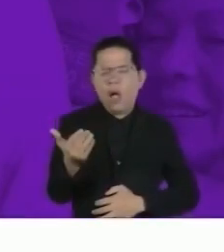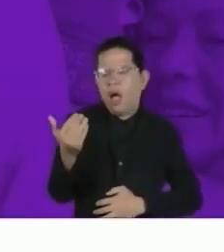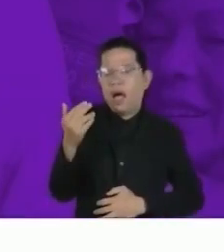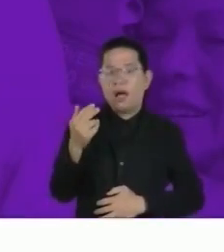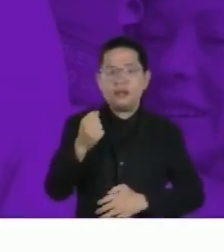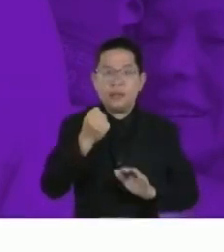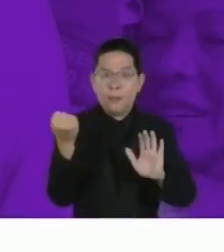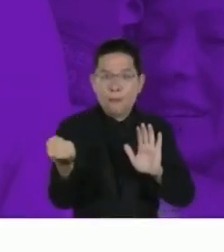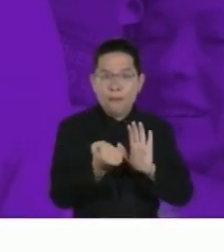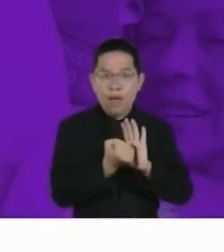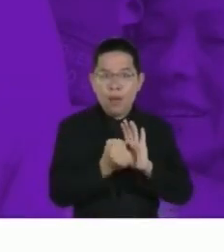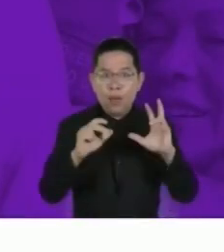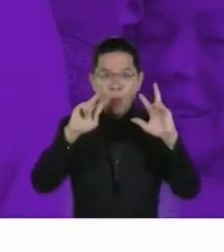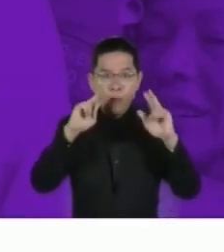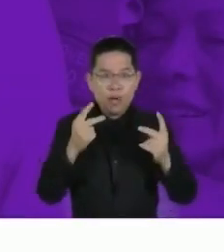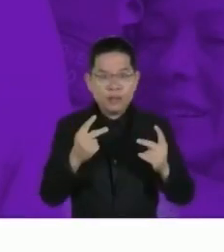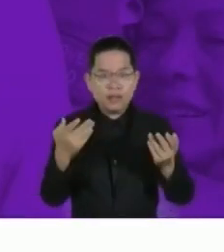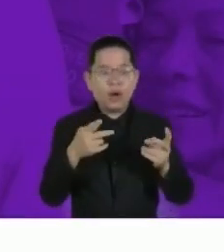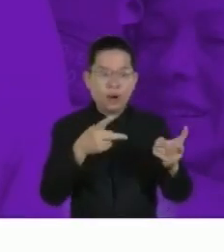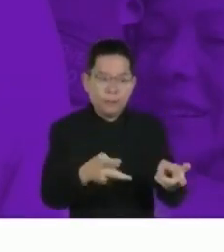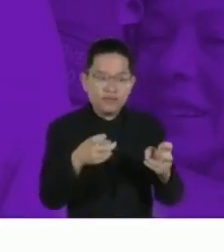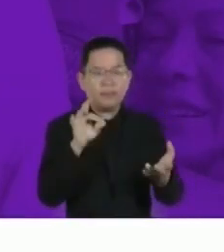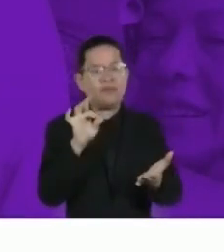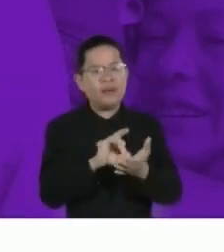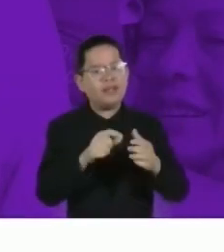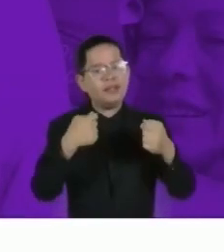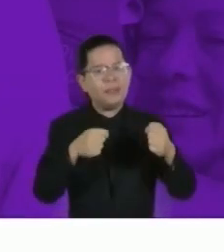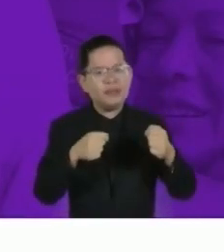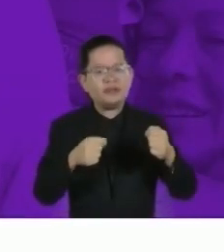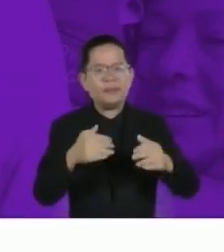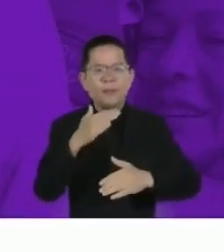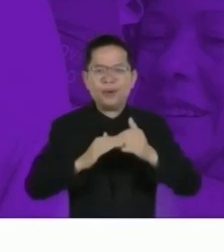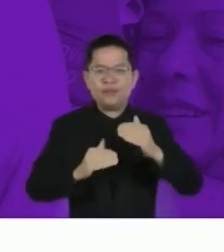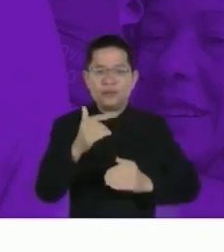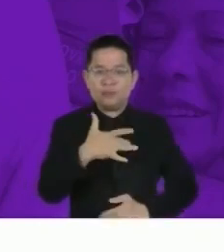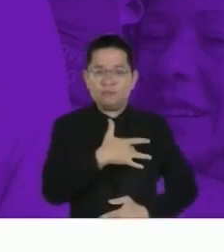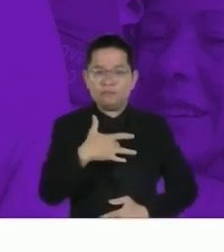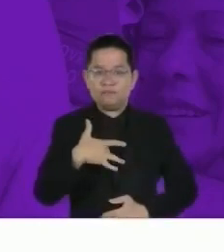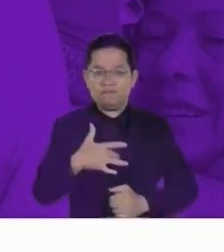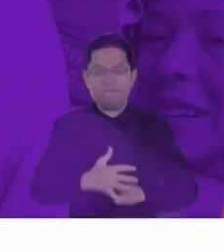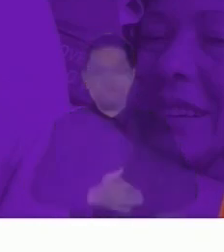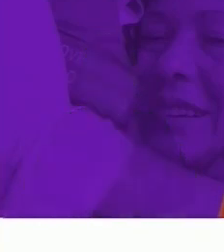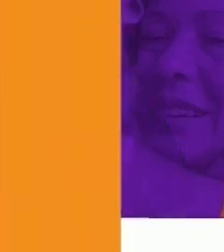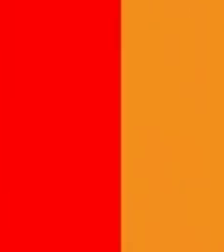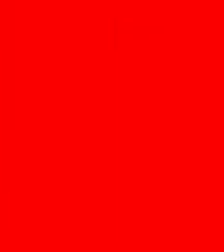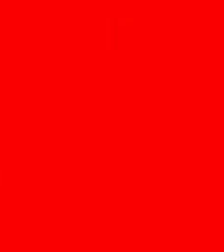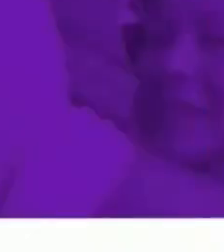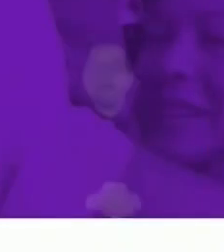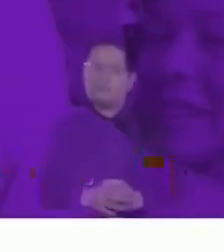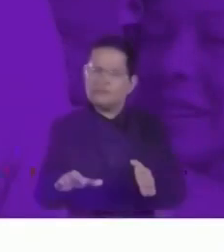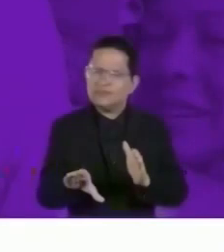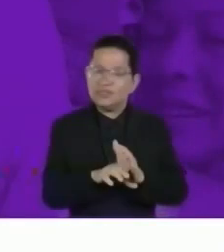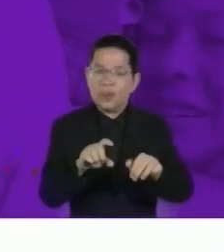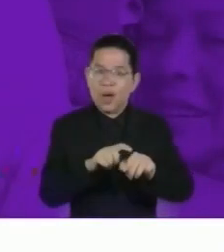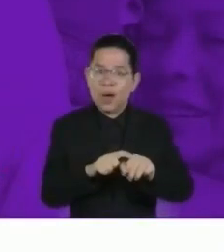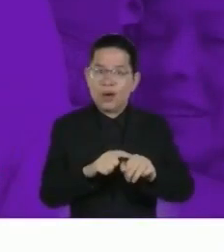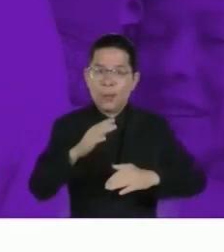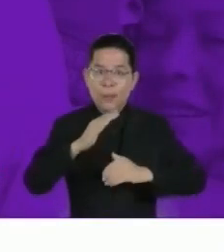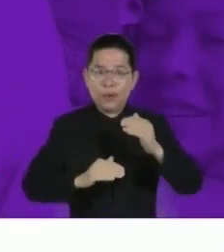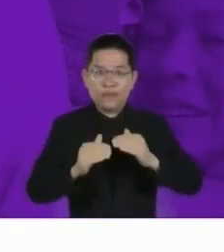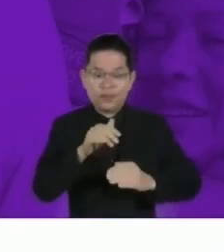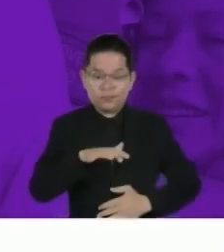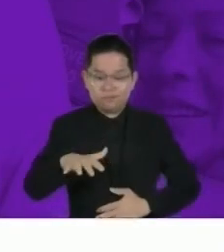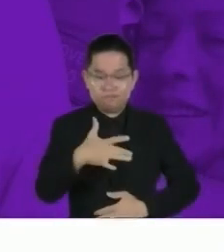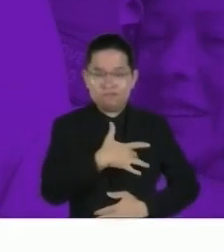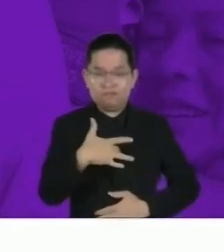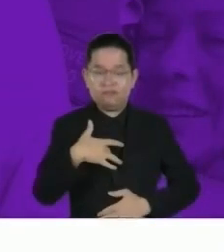Nunca antes, na história da humanidade, foi tão perceptível a importância dos trabalhadores da saúde. Chegou a hora dos